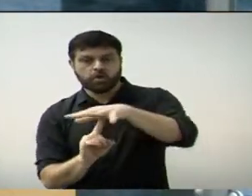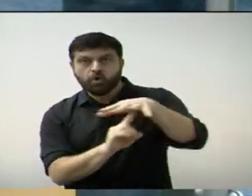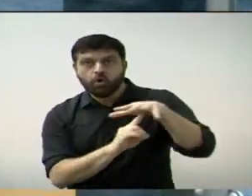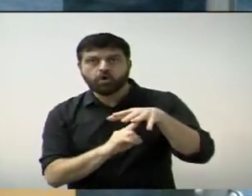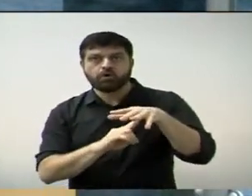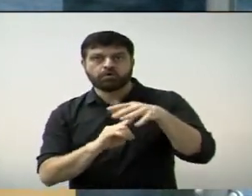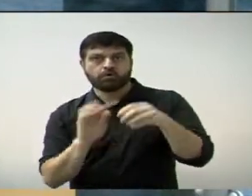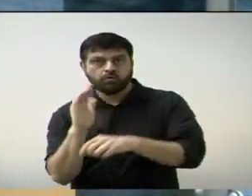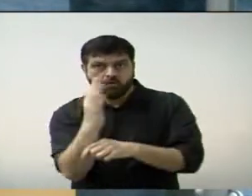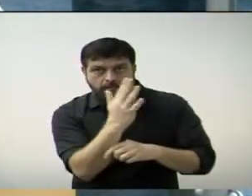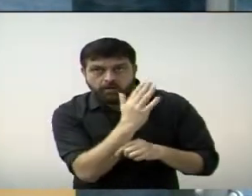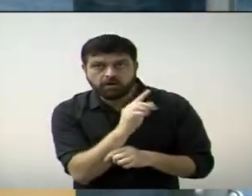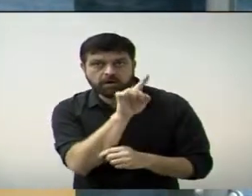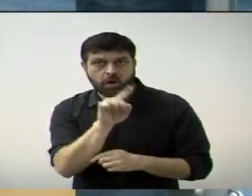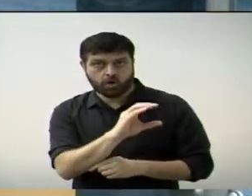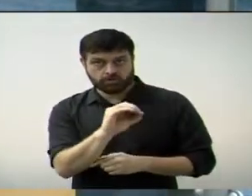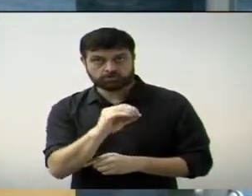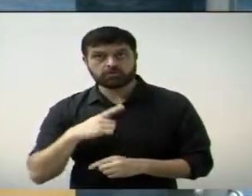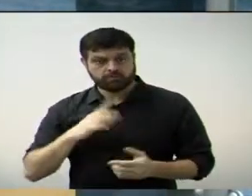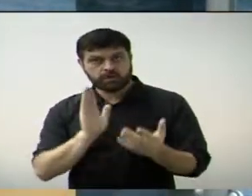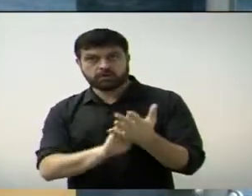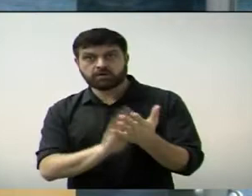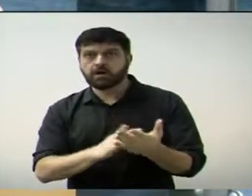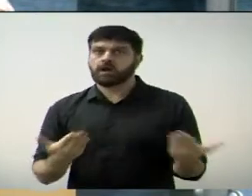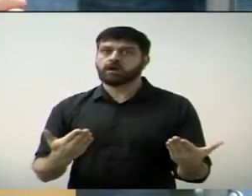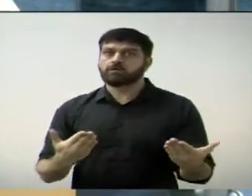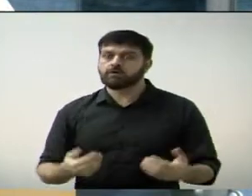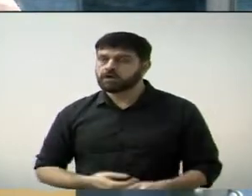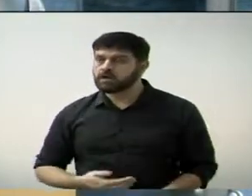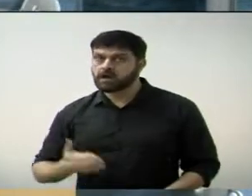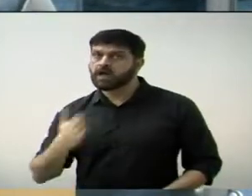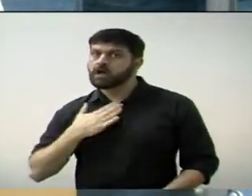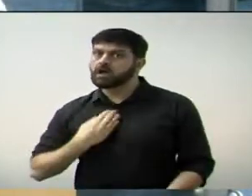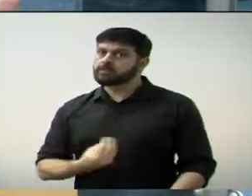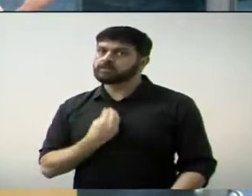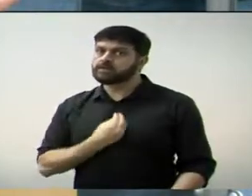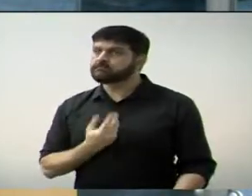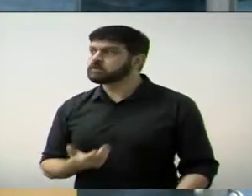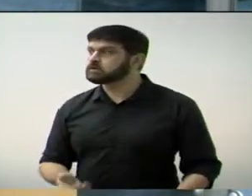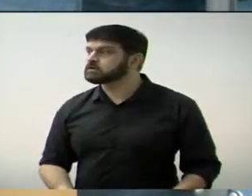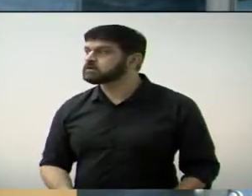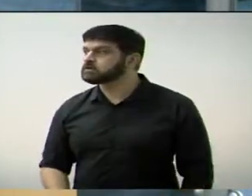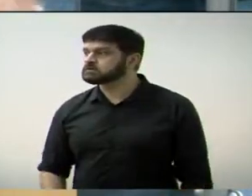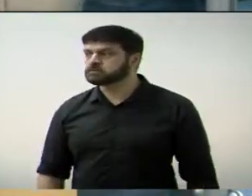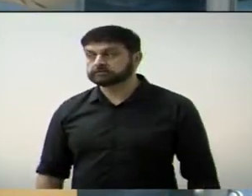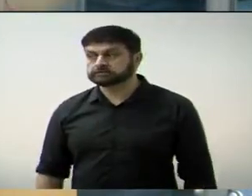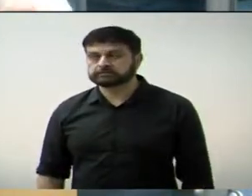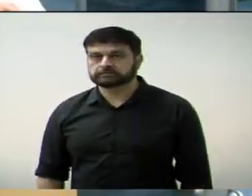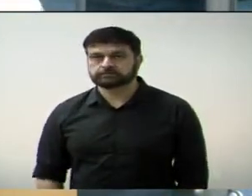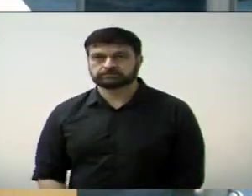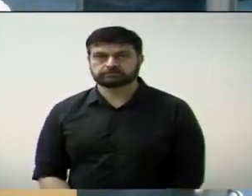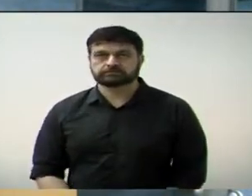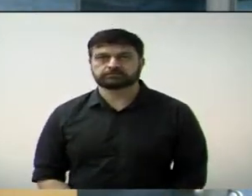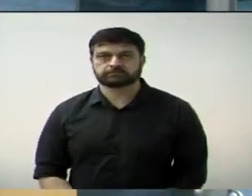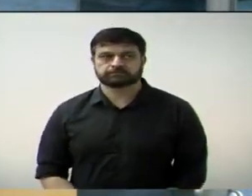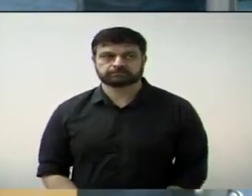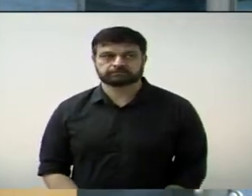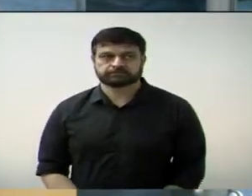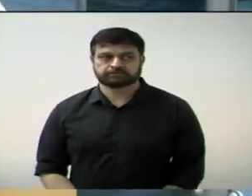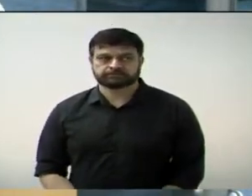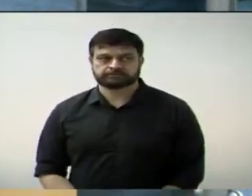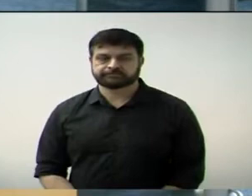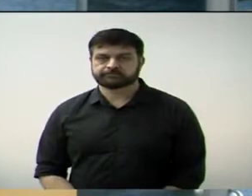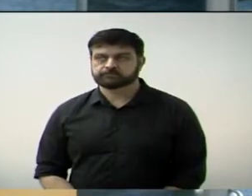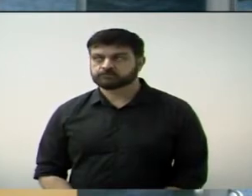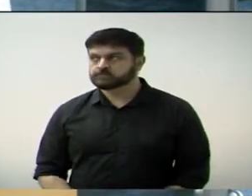a funcionar. O que é certo, é certo, cara. Agora, fiscalizar é o nosso dever, pô. Então, o senhor tem que ajudar a gente a cumprir isso, cara.